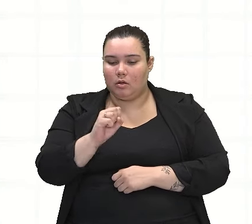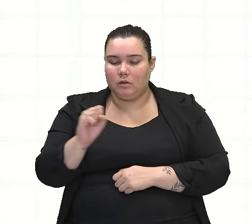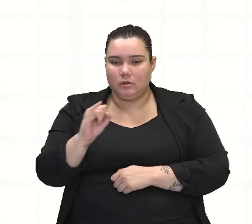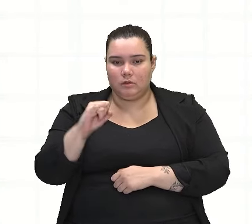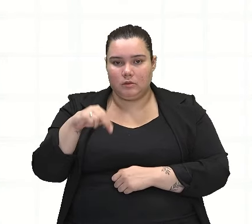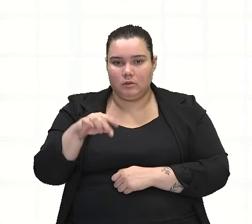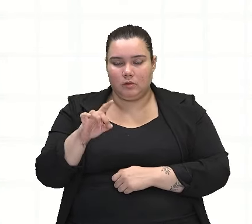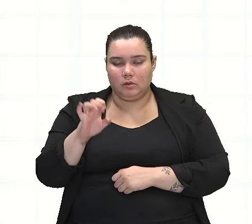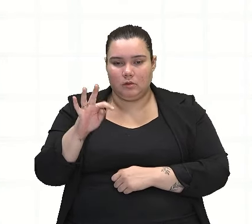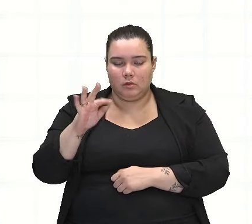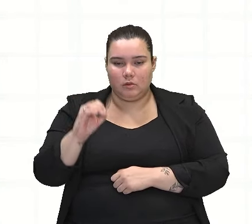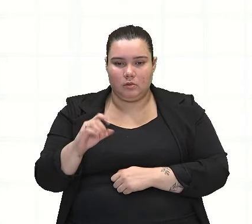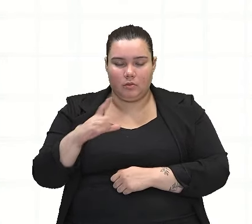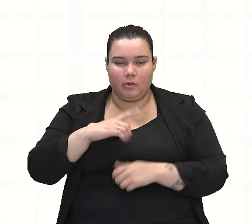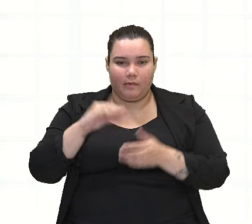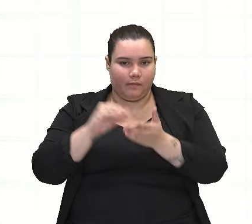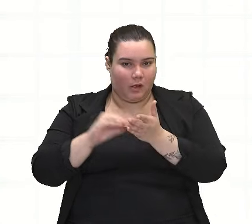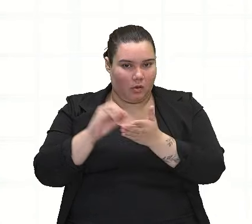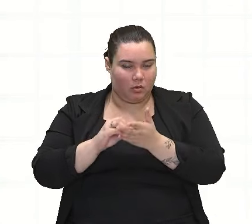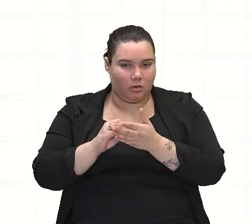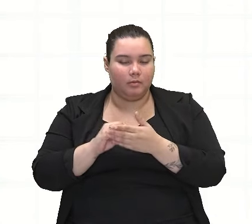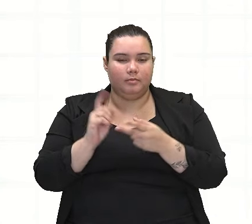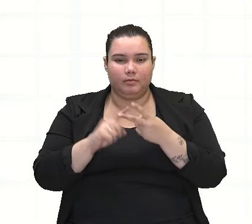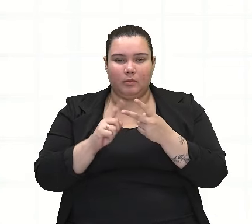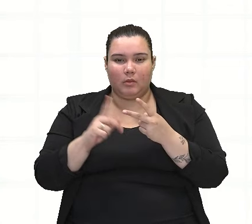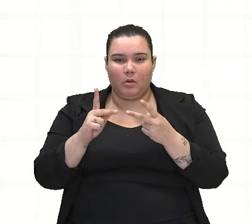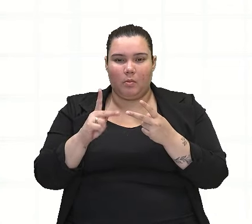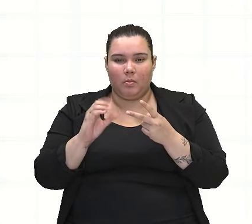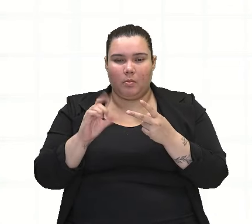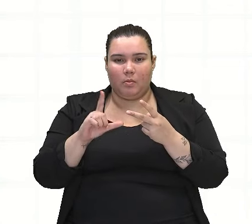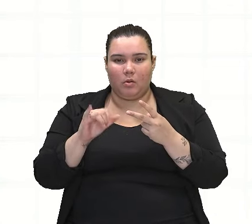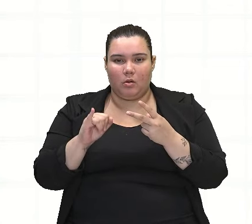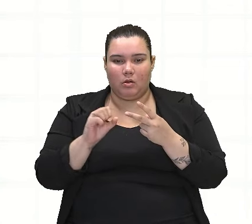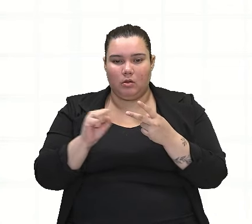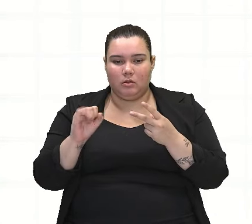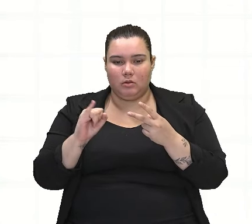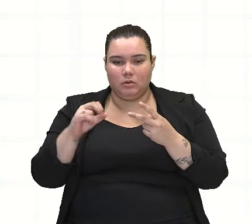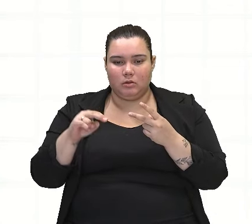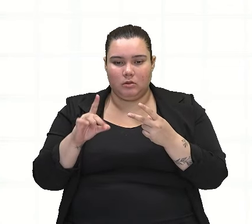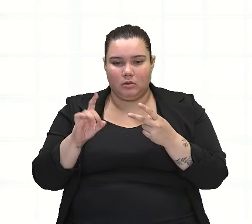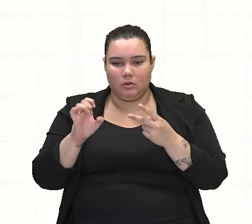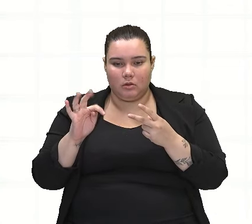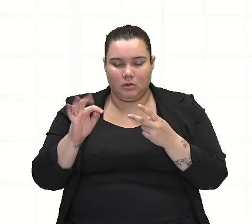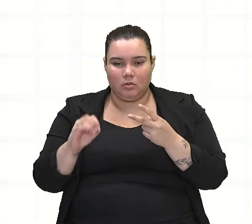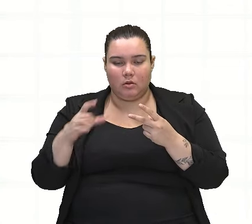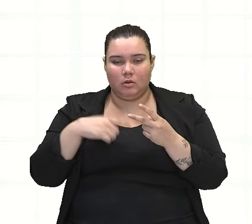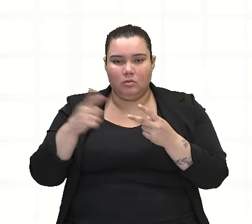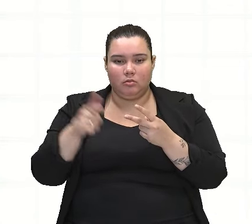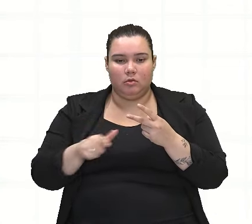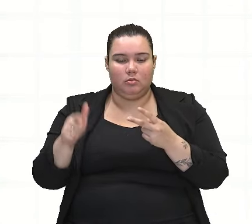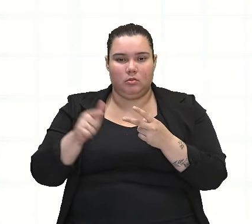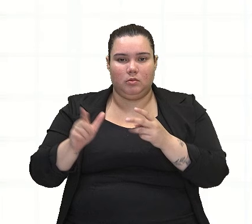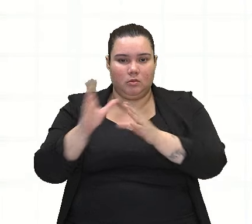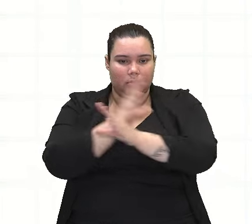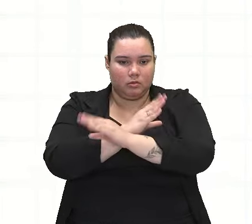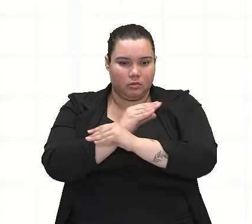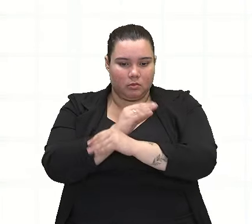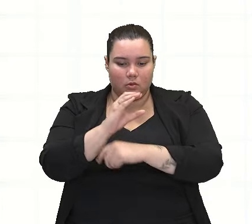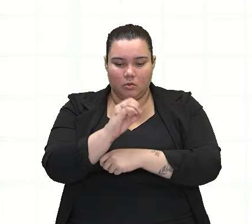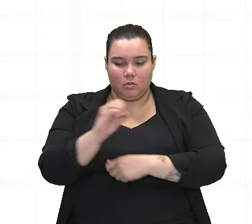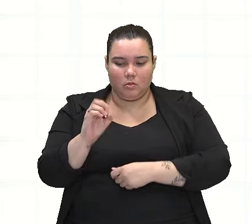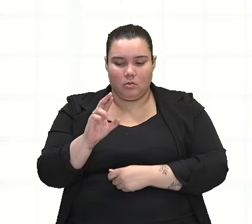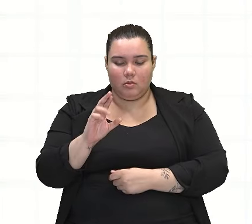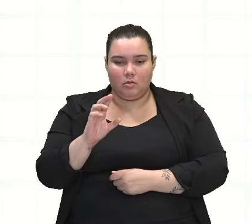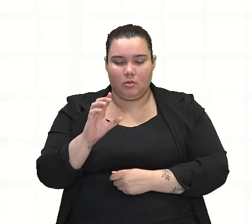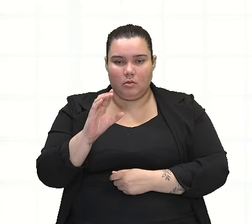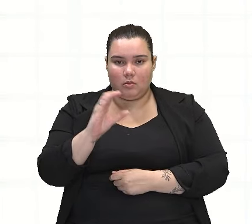linguagem, a vai ter ausência, no polissíndeto, a gente vai ter repetição da conjunção coordenativa